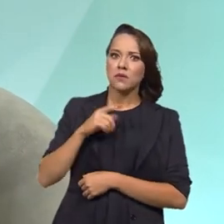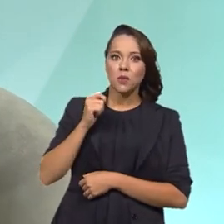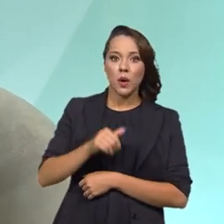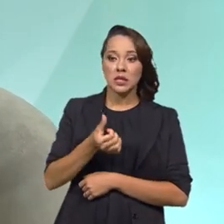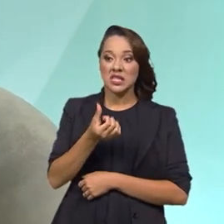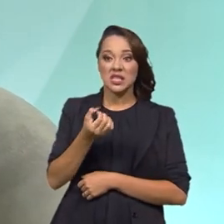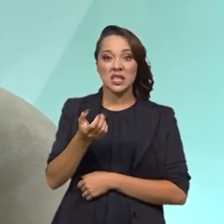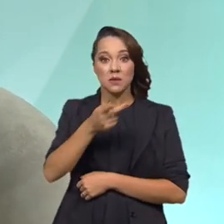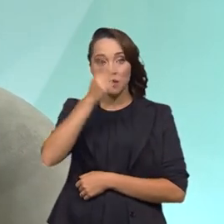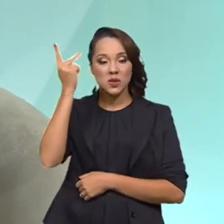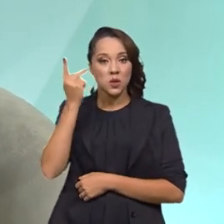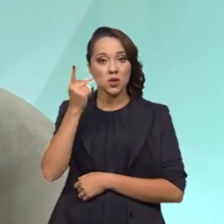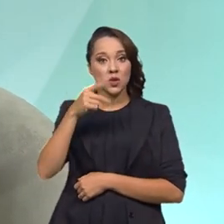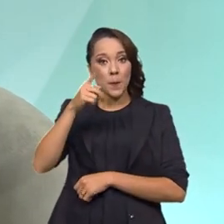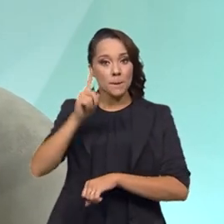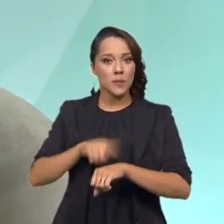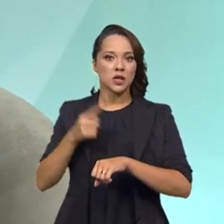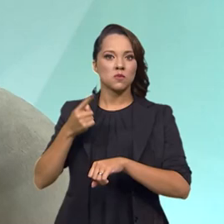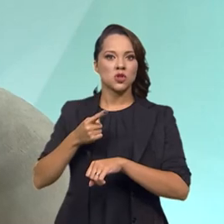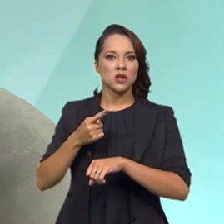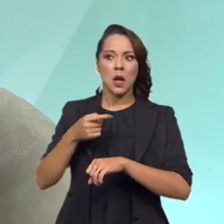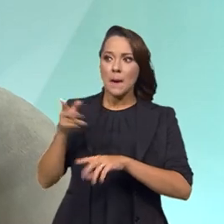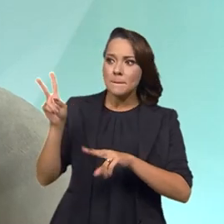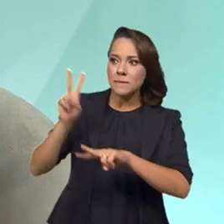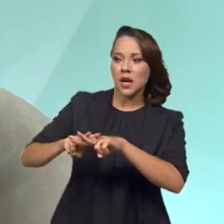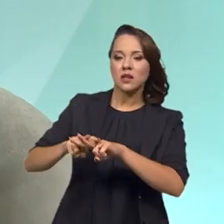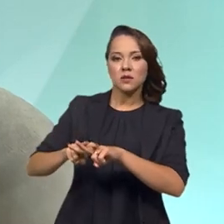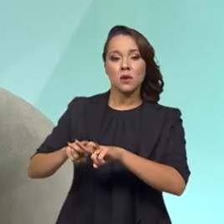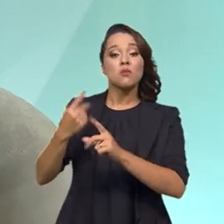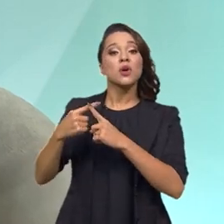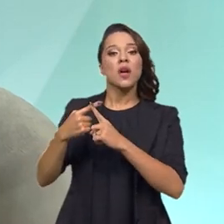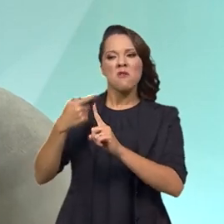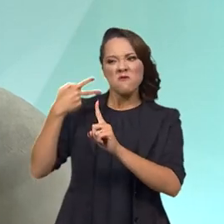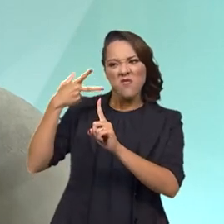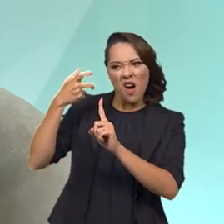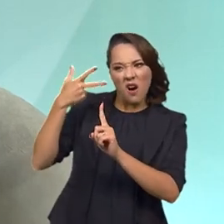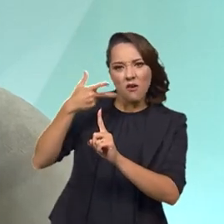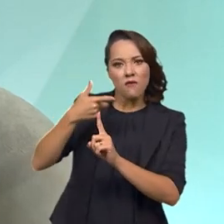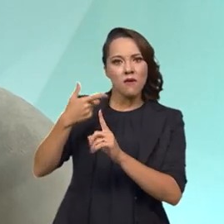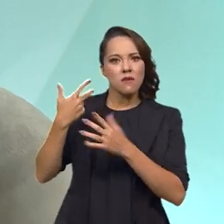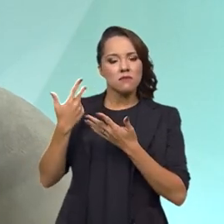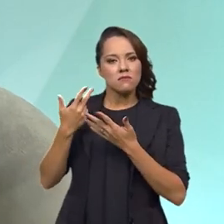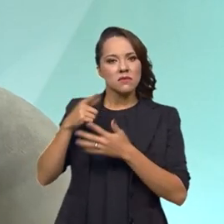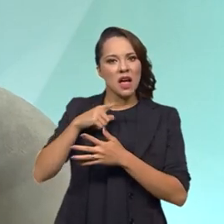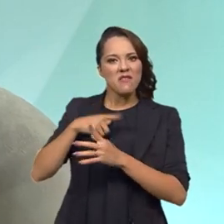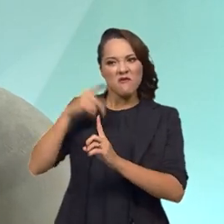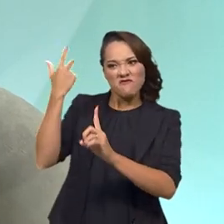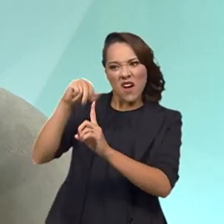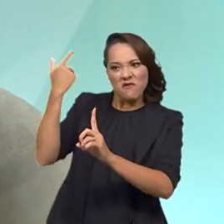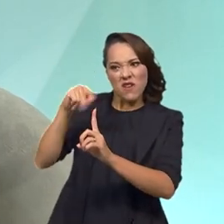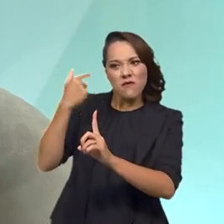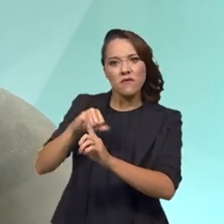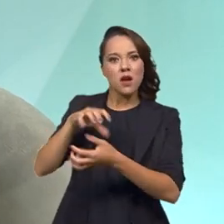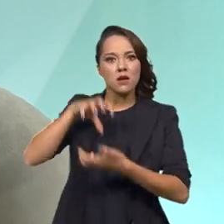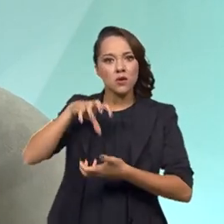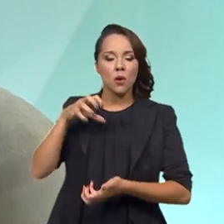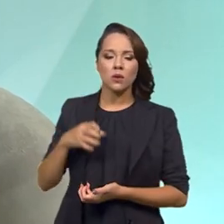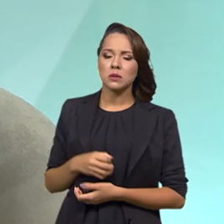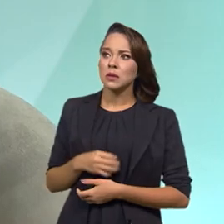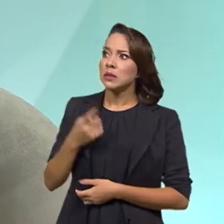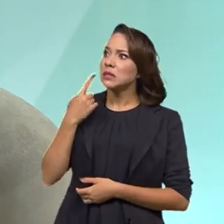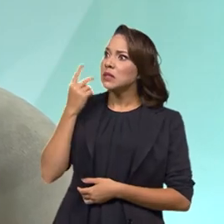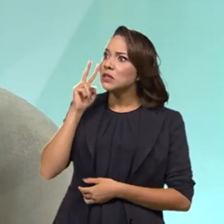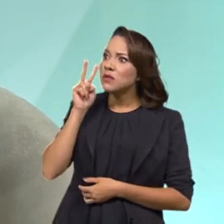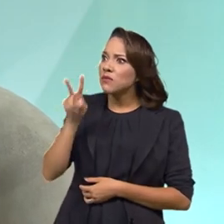pessoas no mesmo dia, que estavam violentando esses idosos. As cenas são degradantes, são cenas que dá para